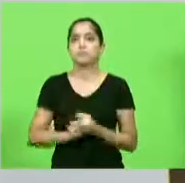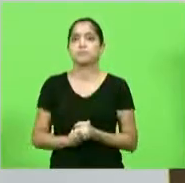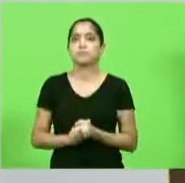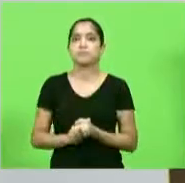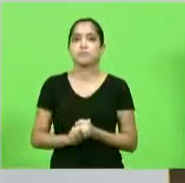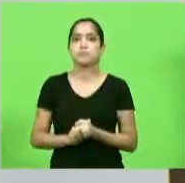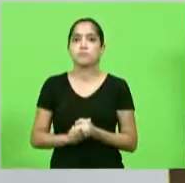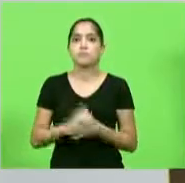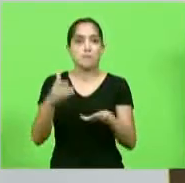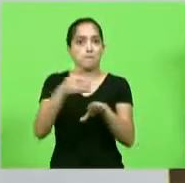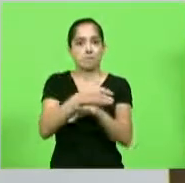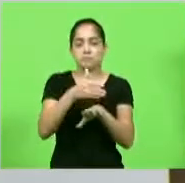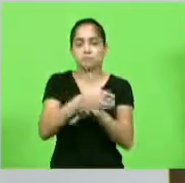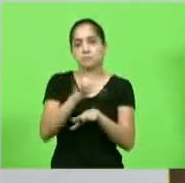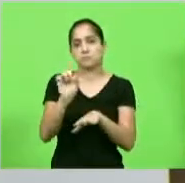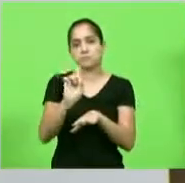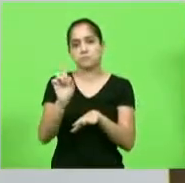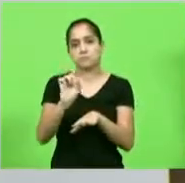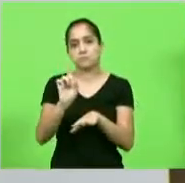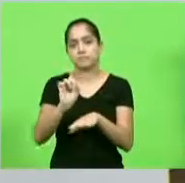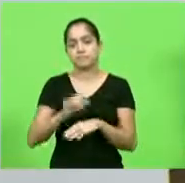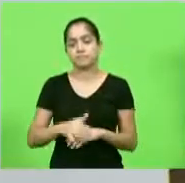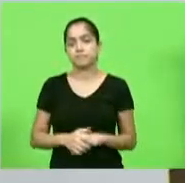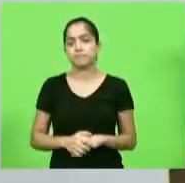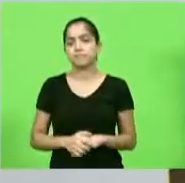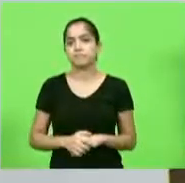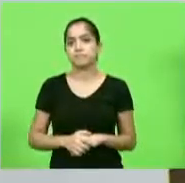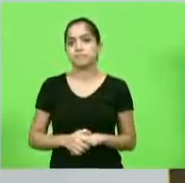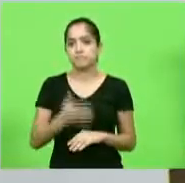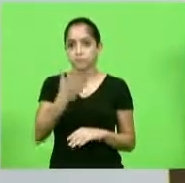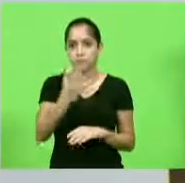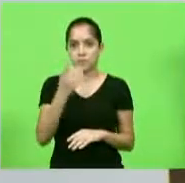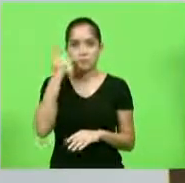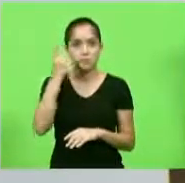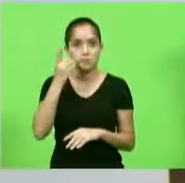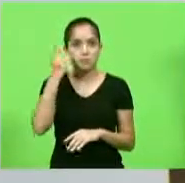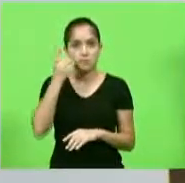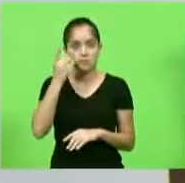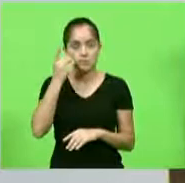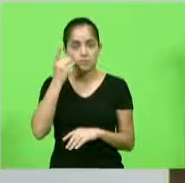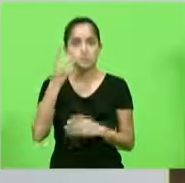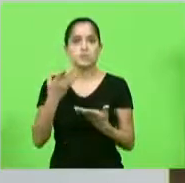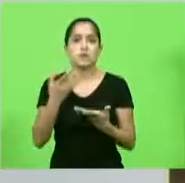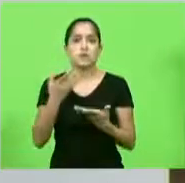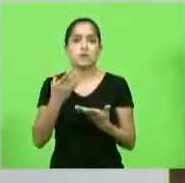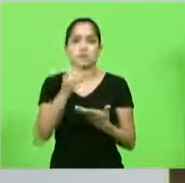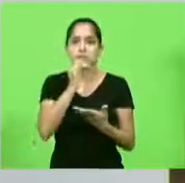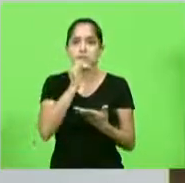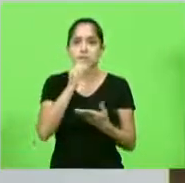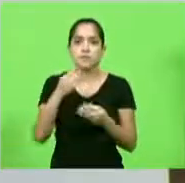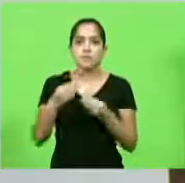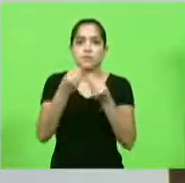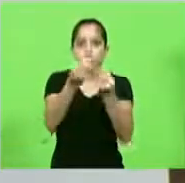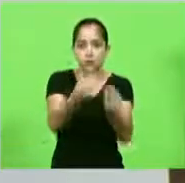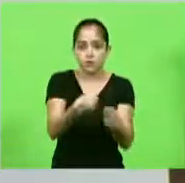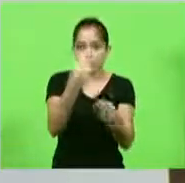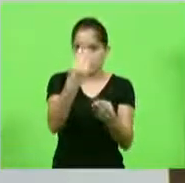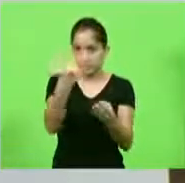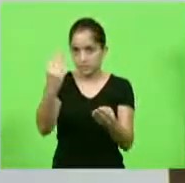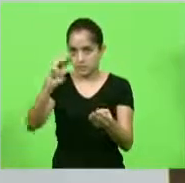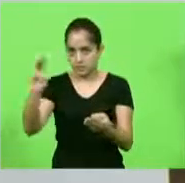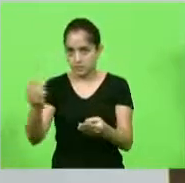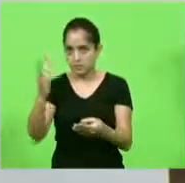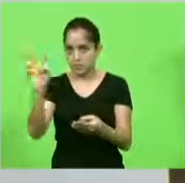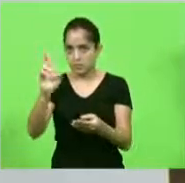é participação. Deputado Marcios, eu lhe dou 33 milhões de reais em sua mão para que